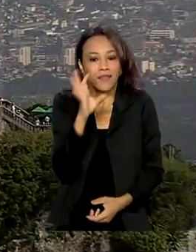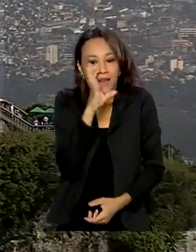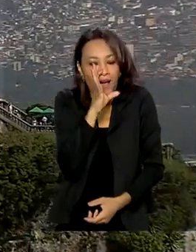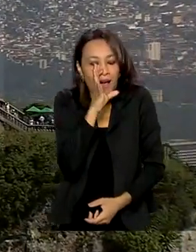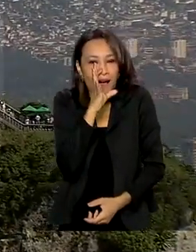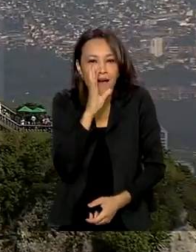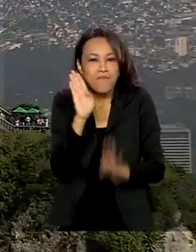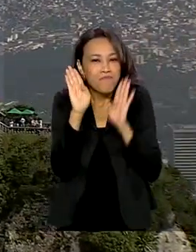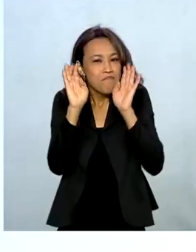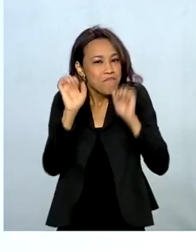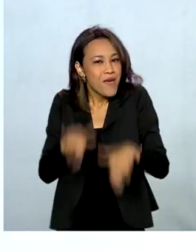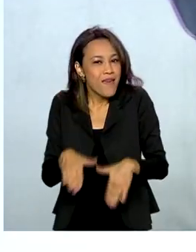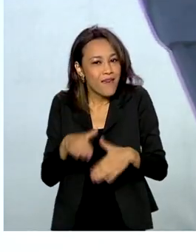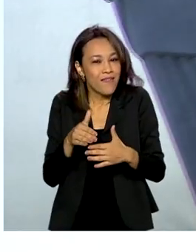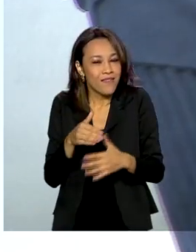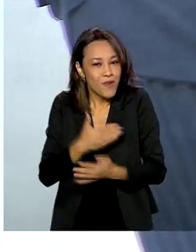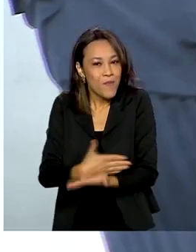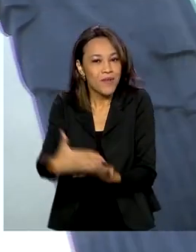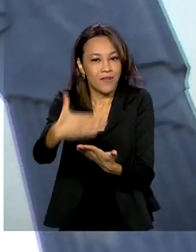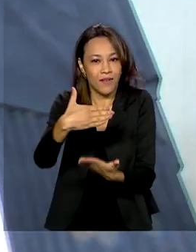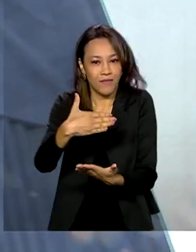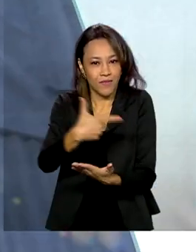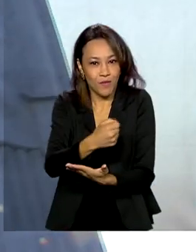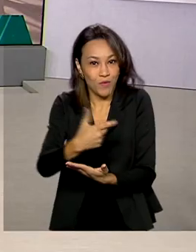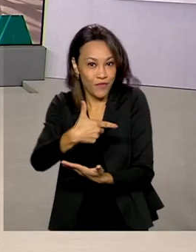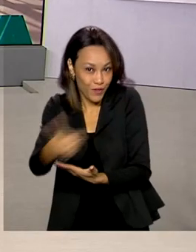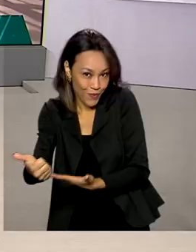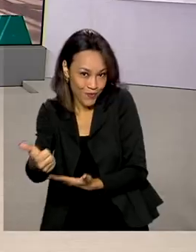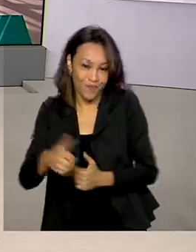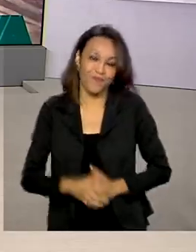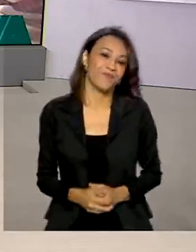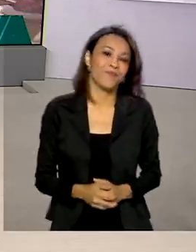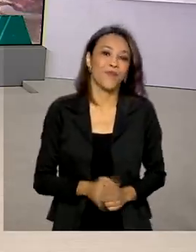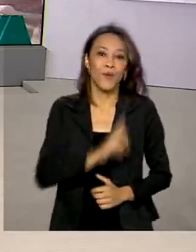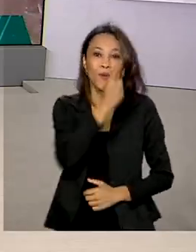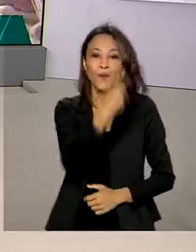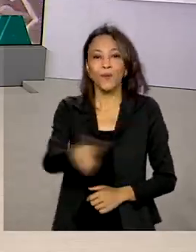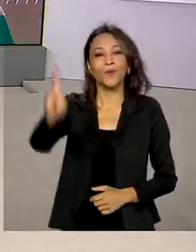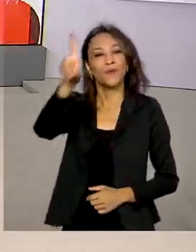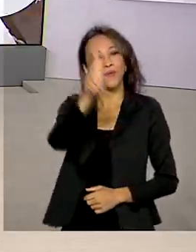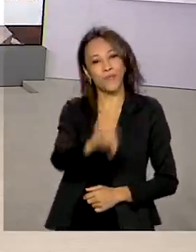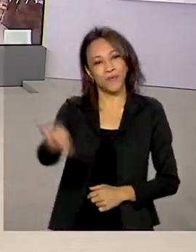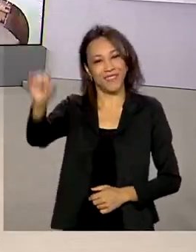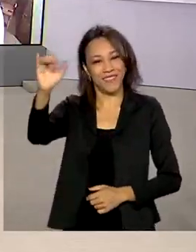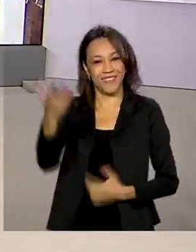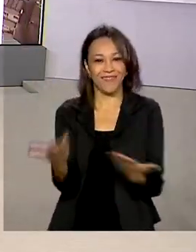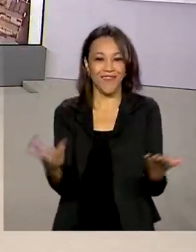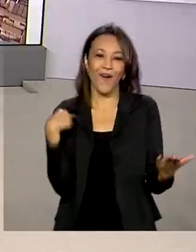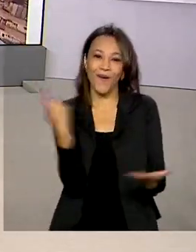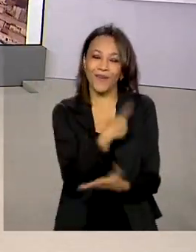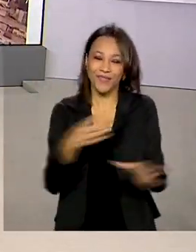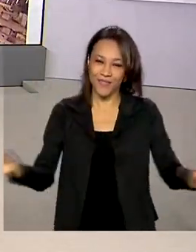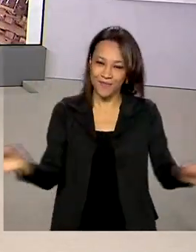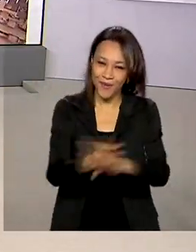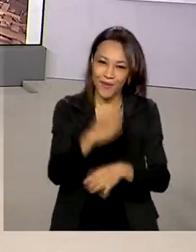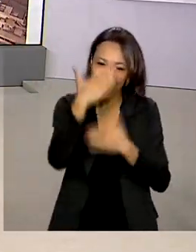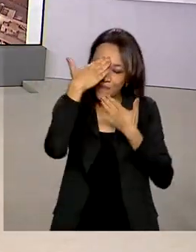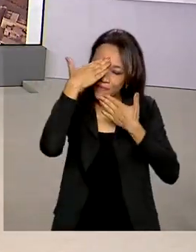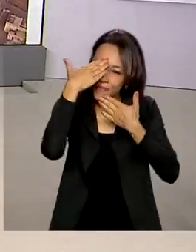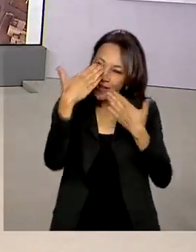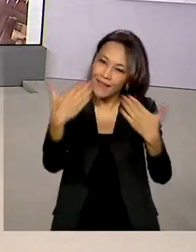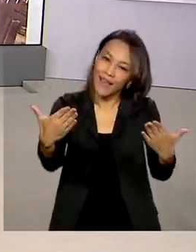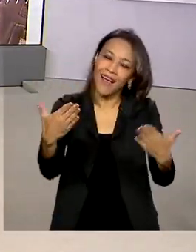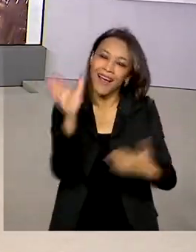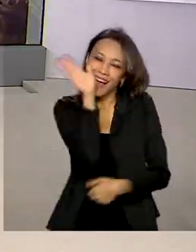começar bem o ano de 2021. O último Brasil em dia do ano fica por aqui. Obrigada pela